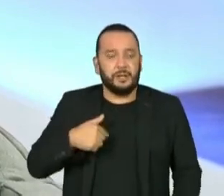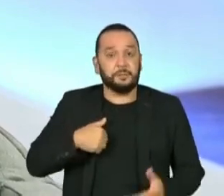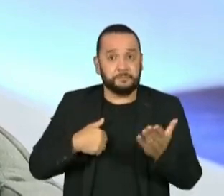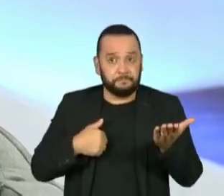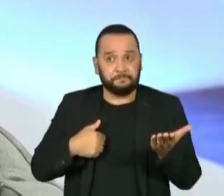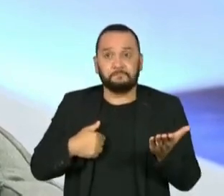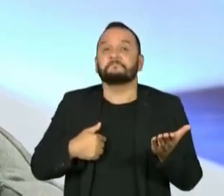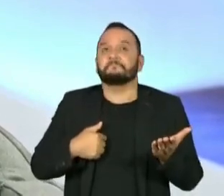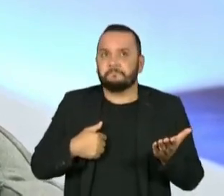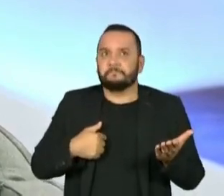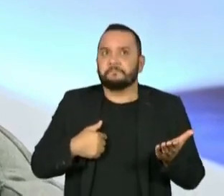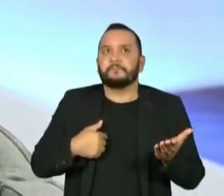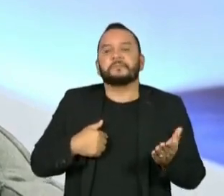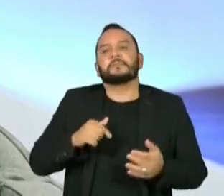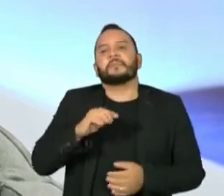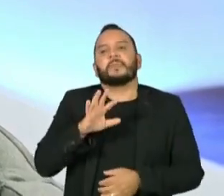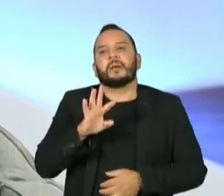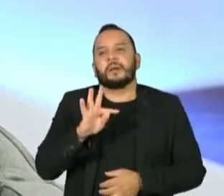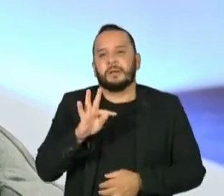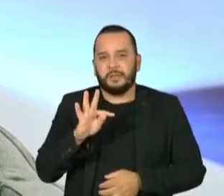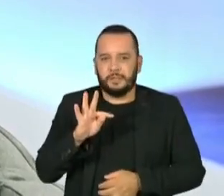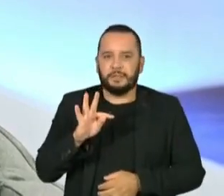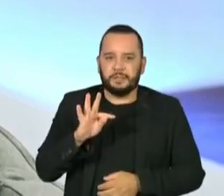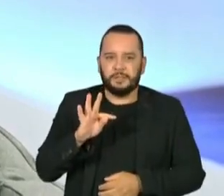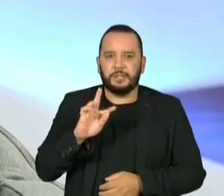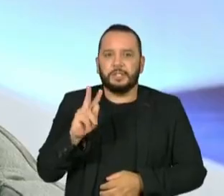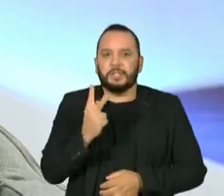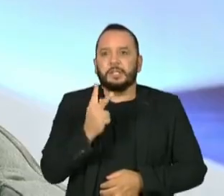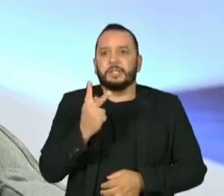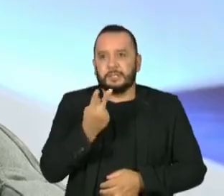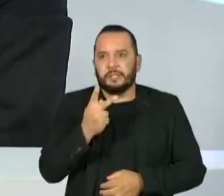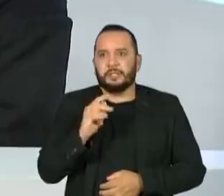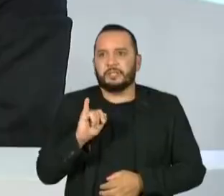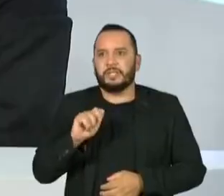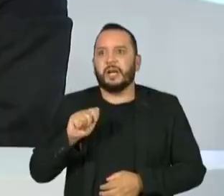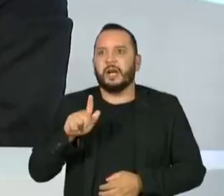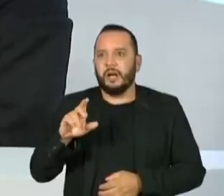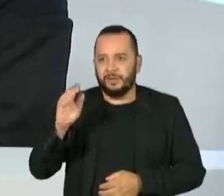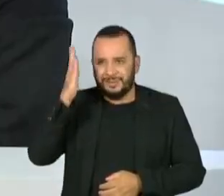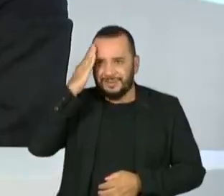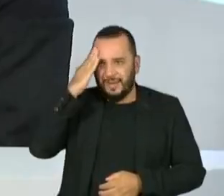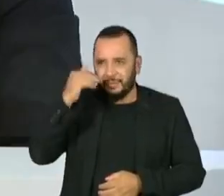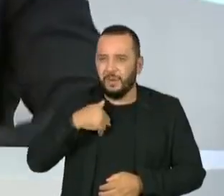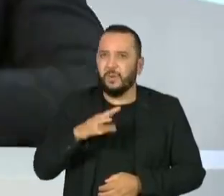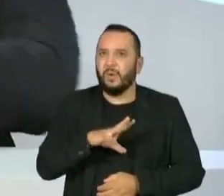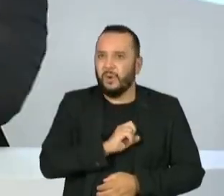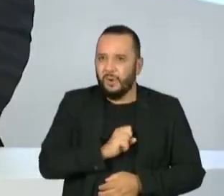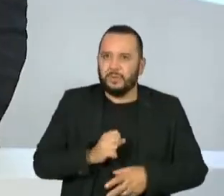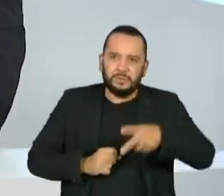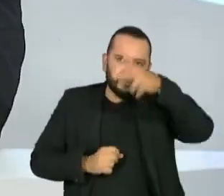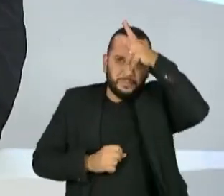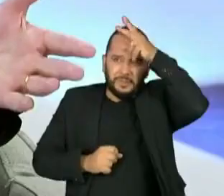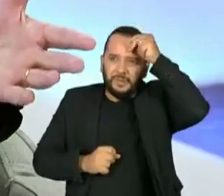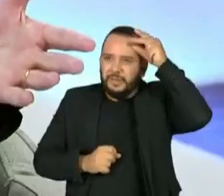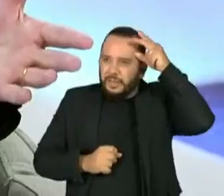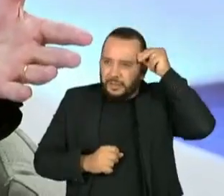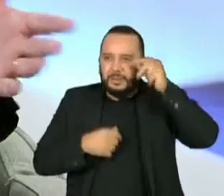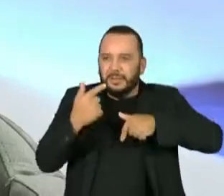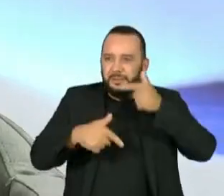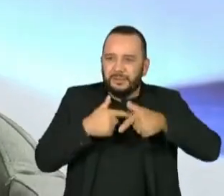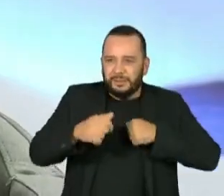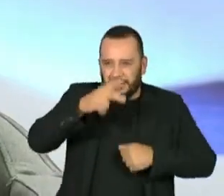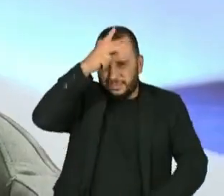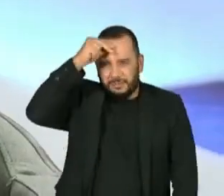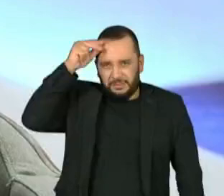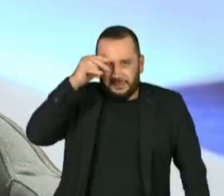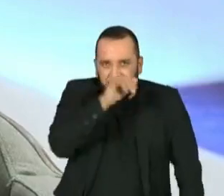queria dizer o seguinte, Tiago, você sabe, eu adoro ser prefeito do Rio de Janeiro. Eu estou muito satisfeito sendo prefeito do Rio